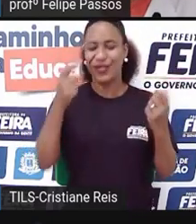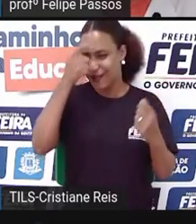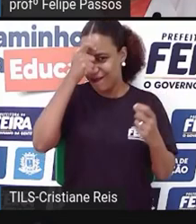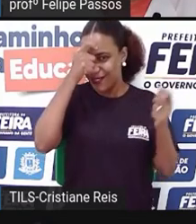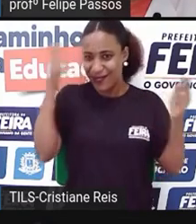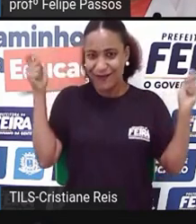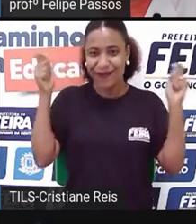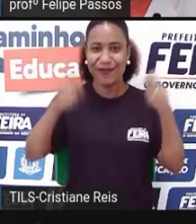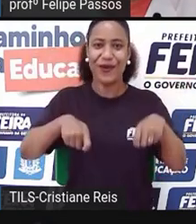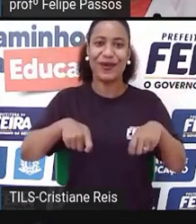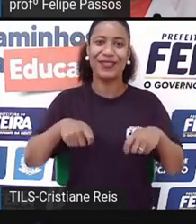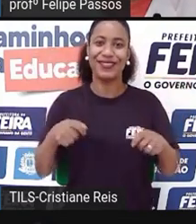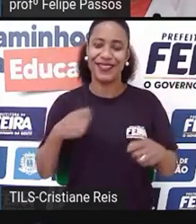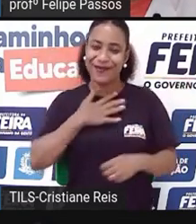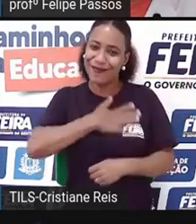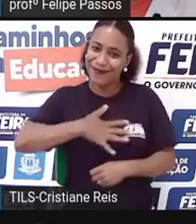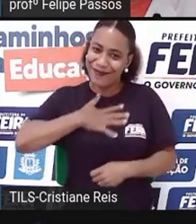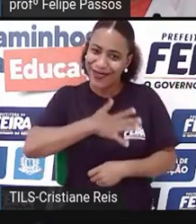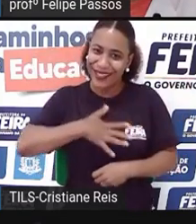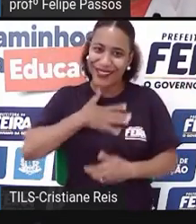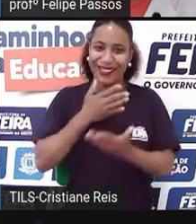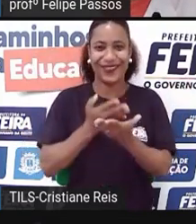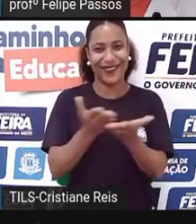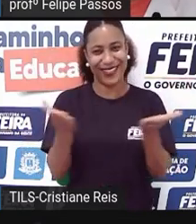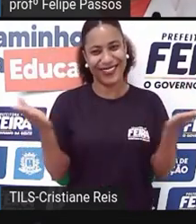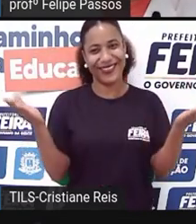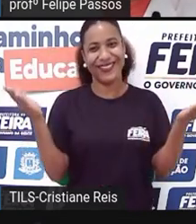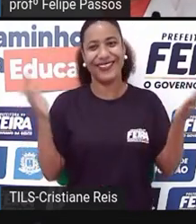é um prazer muito grande poder estar aqui falando para vocês.